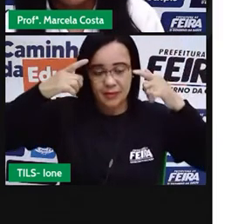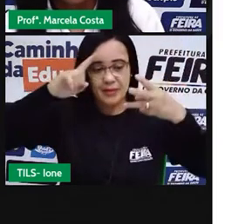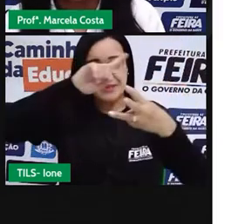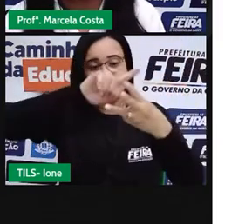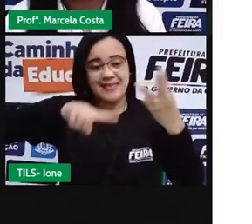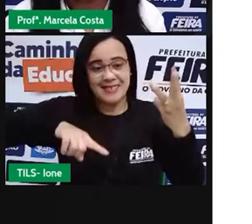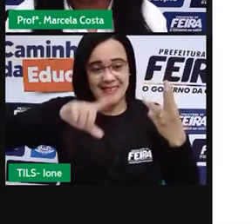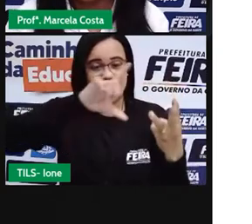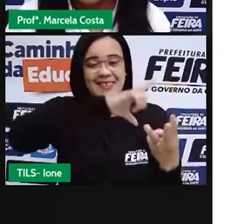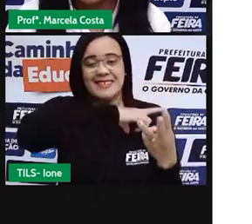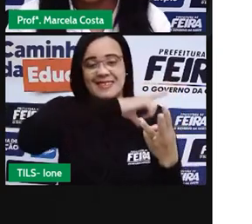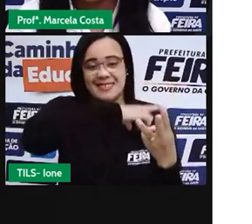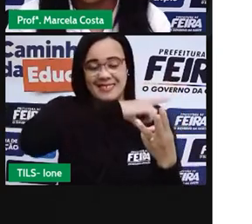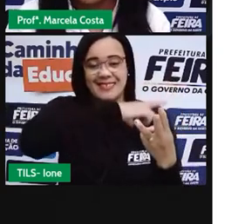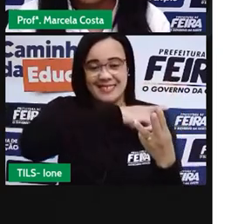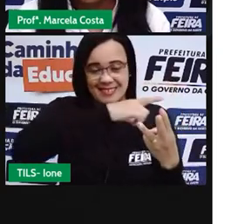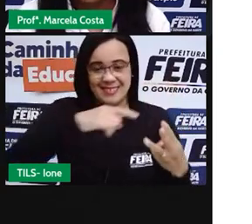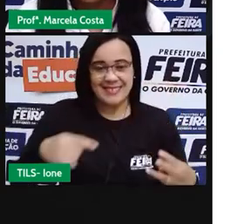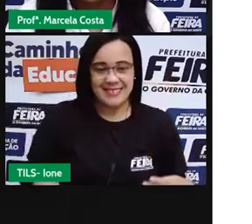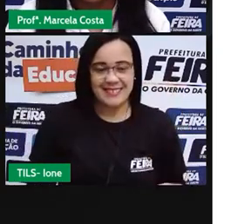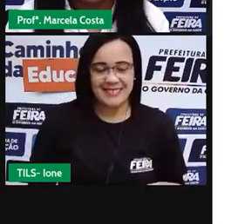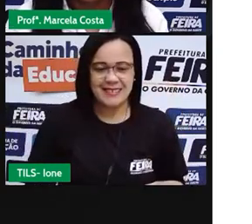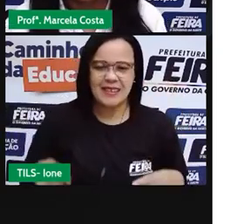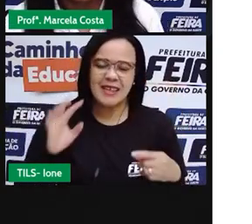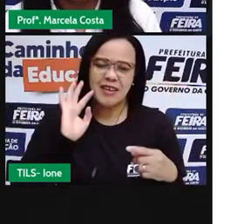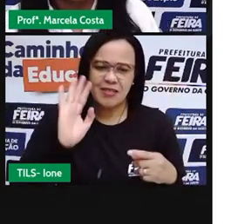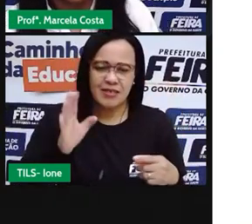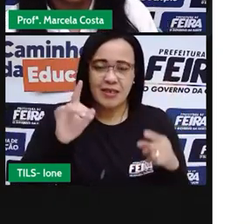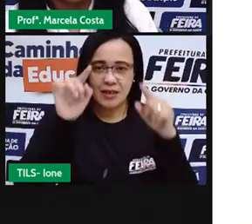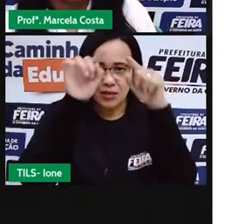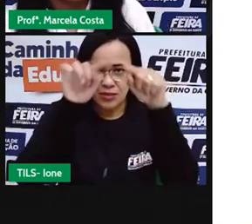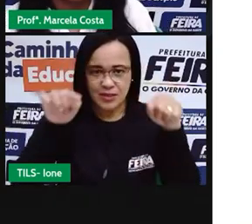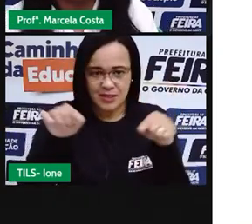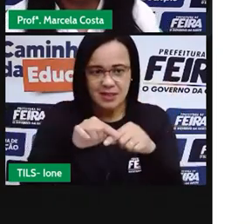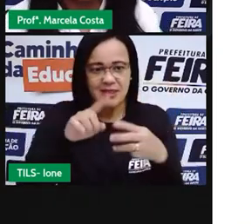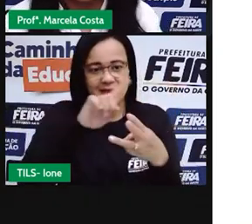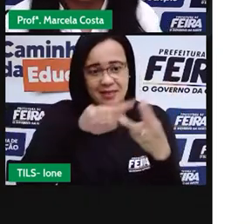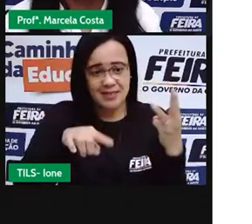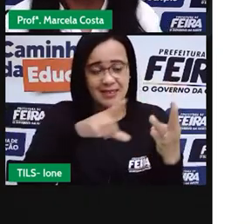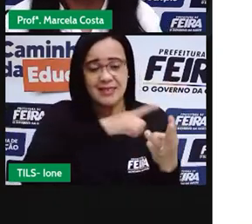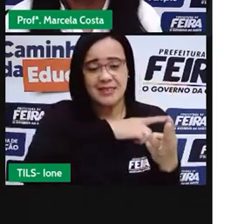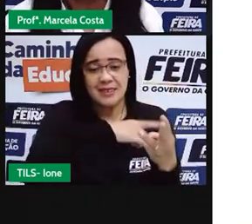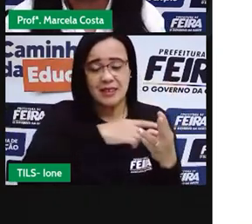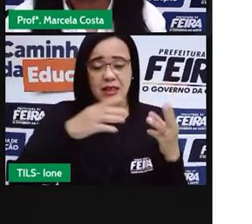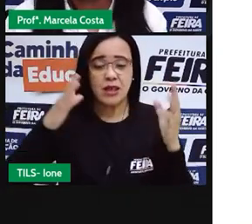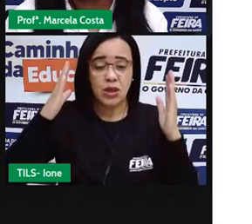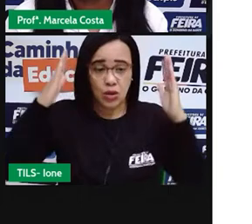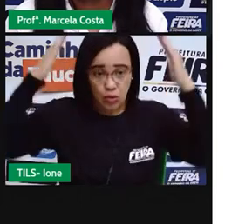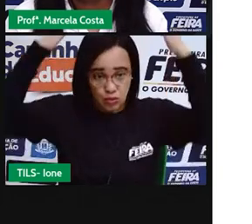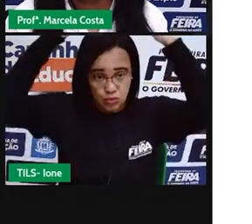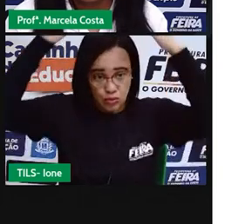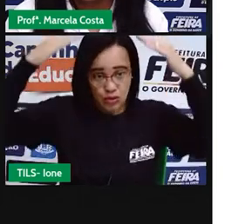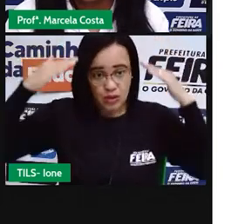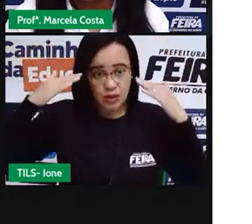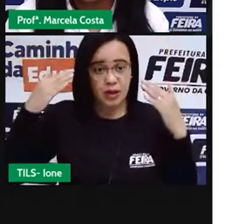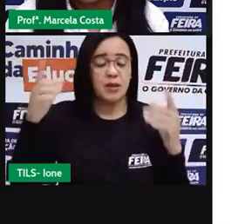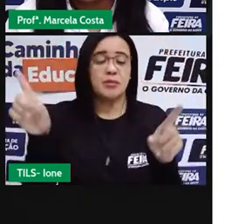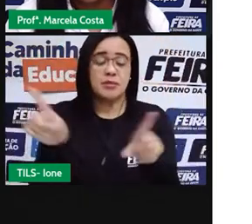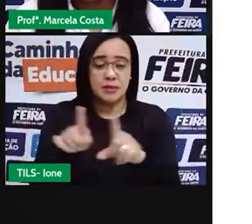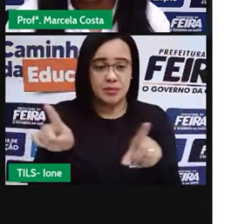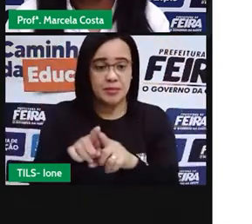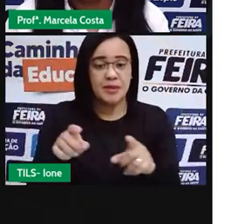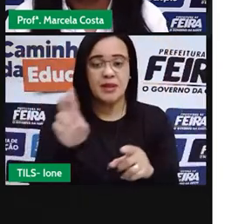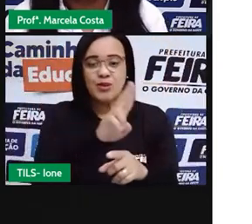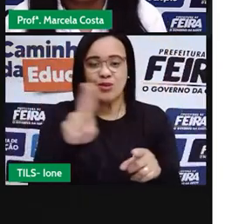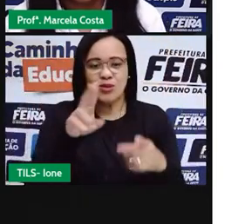triângulo tem três lados não é isso? então veja que o chapéu também tem três lados e dá nome aqui pra essa música